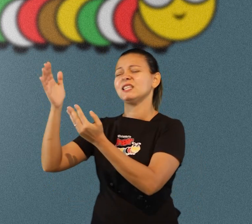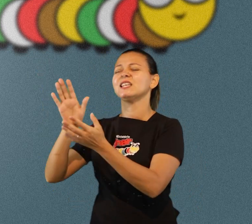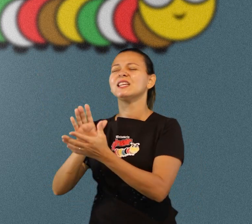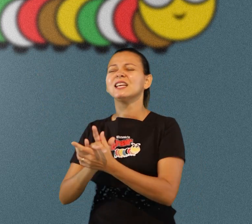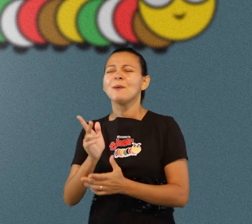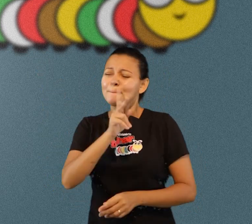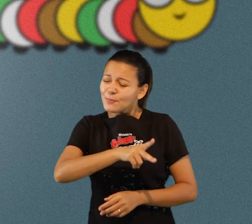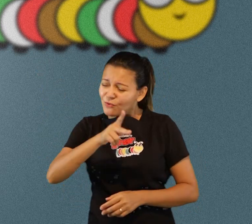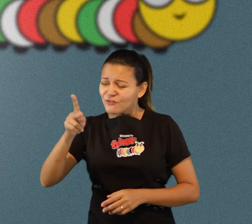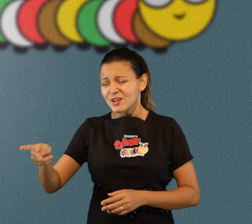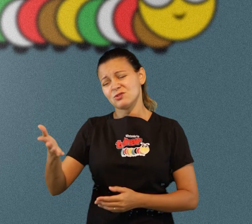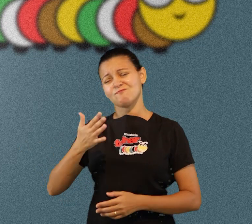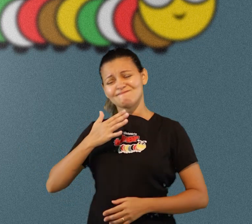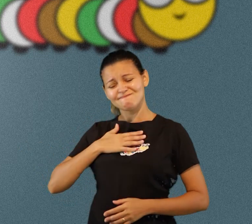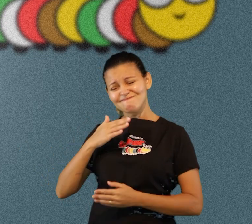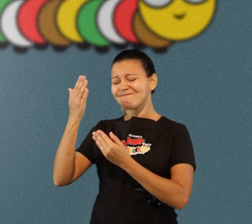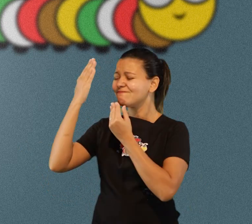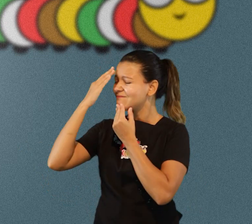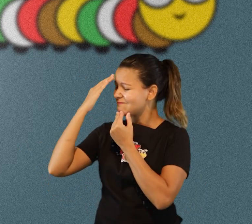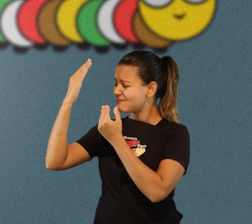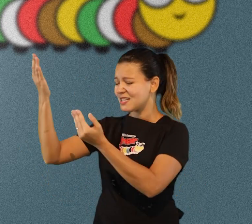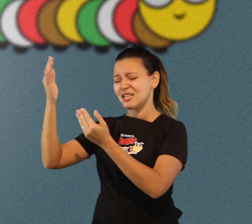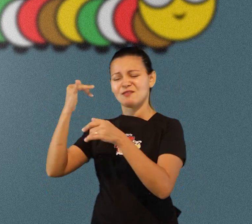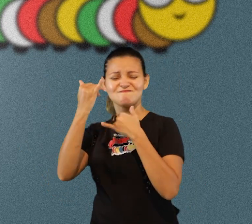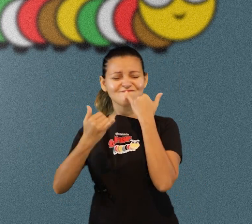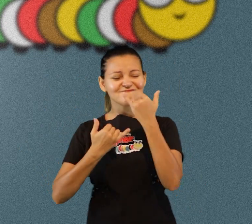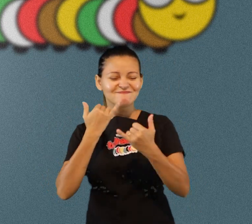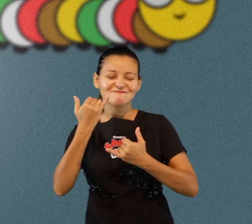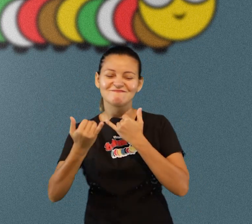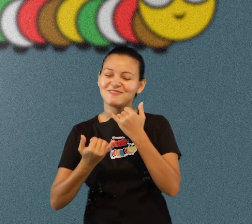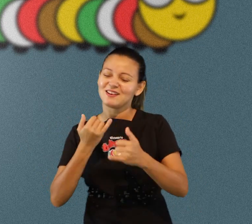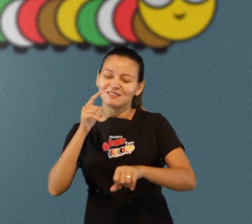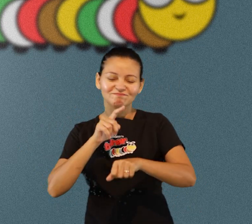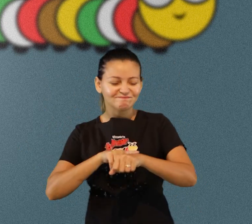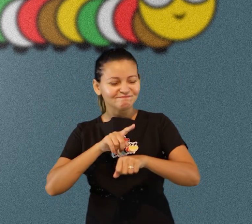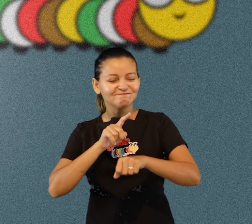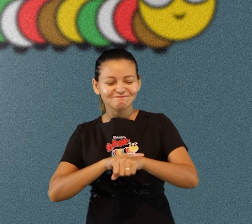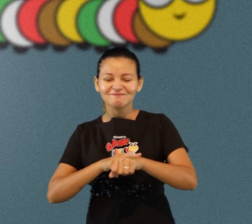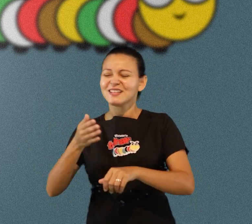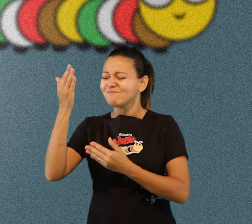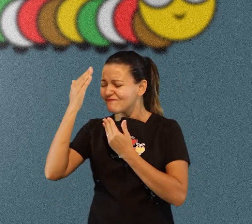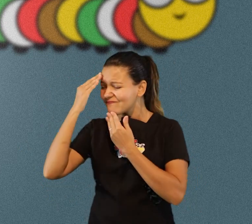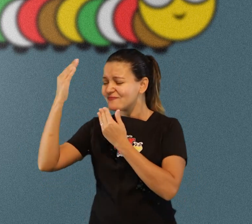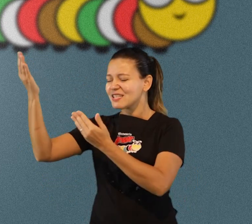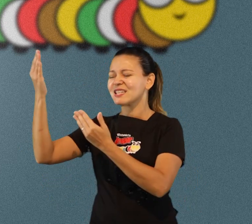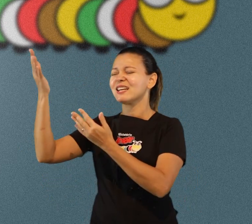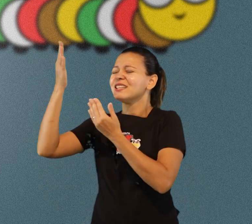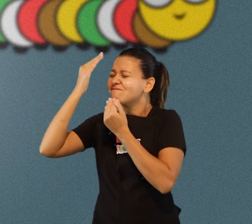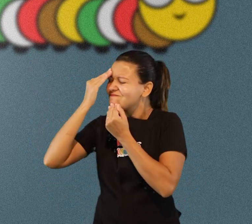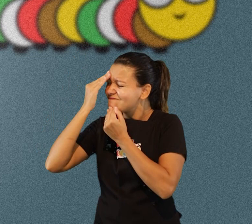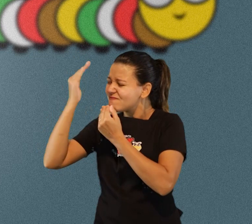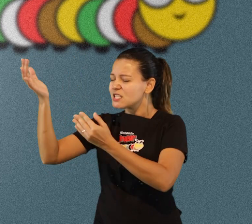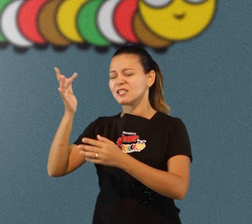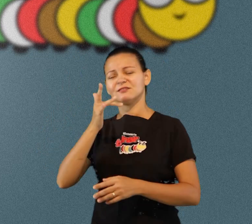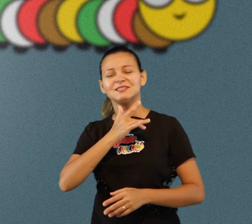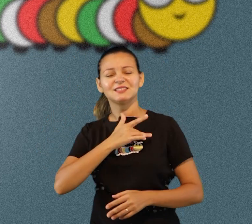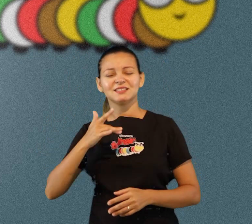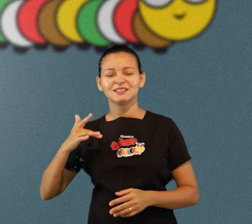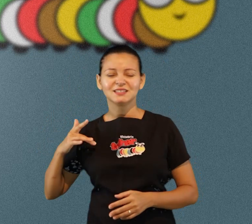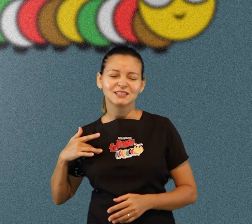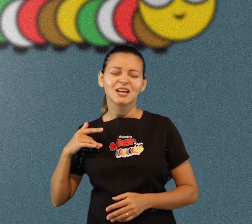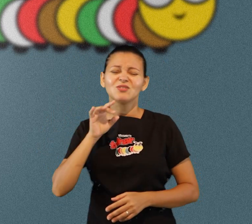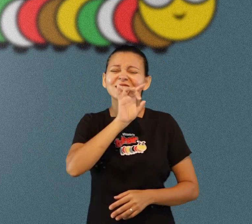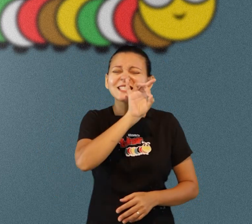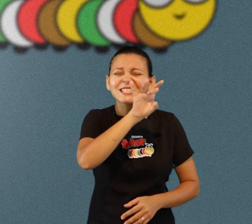agradecido pelas aulas pelos professores pelo tempo que eu brinco muito obrigado